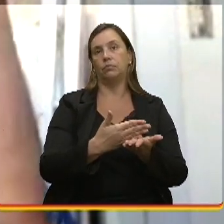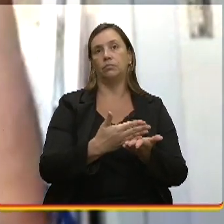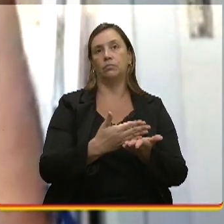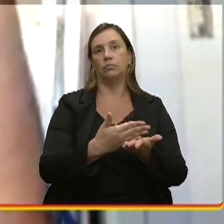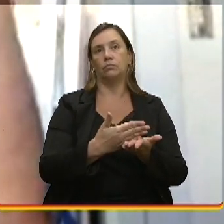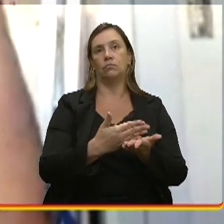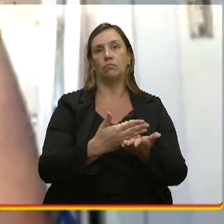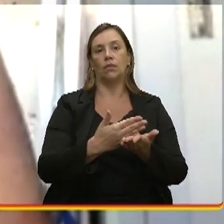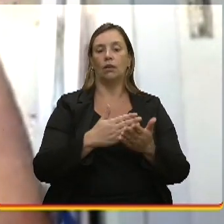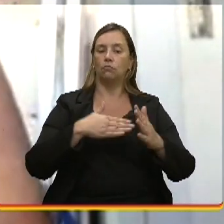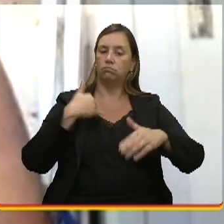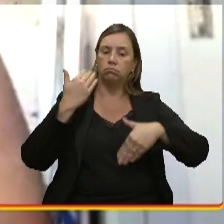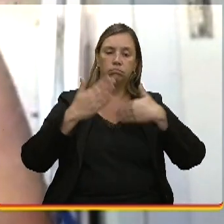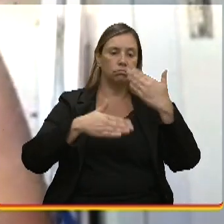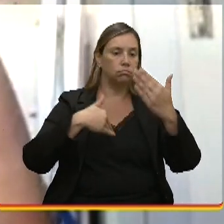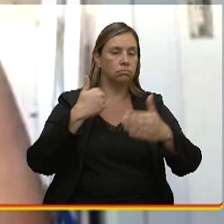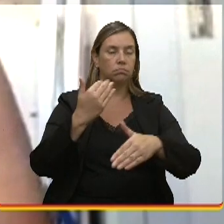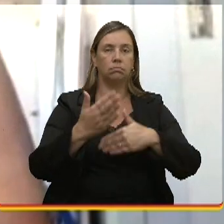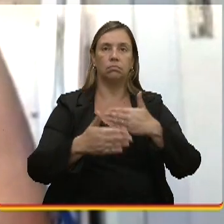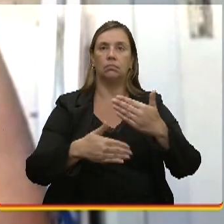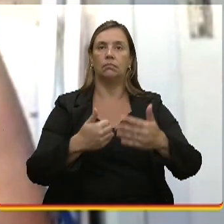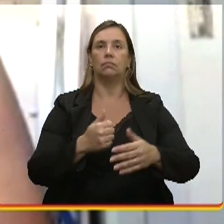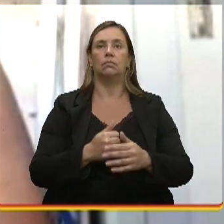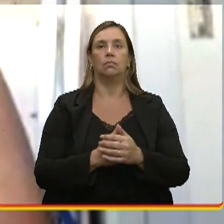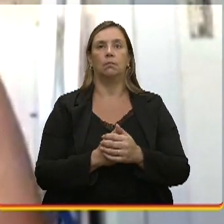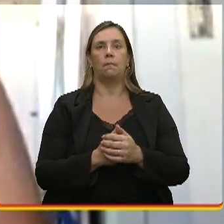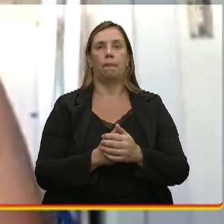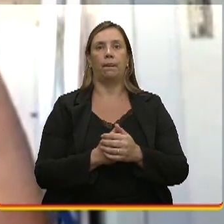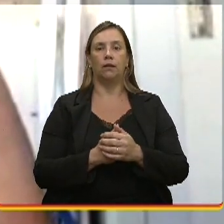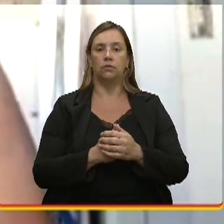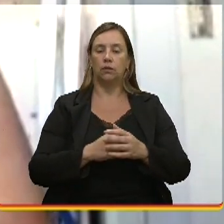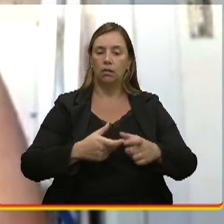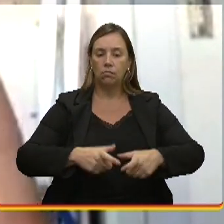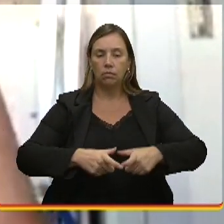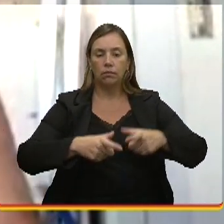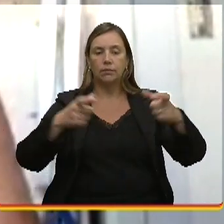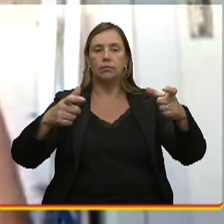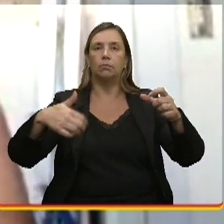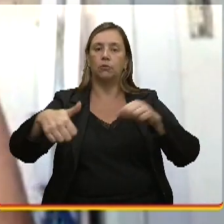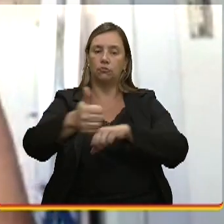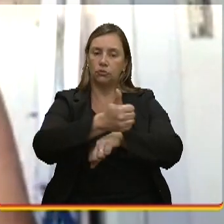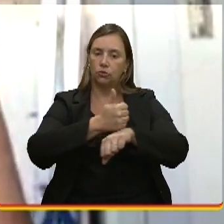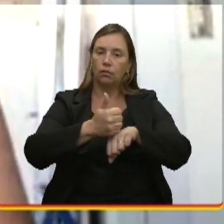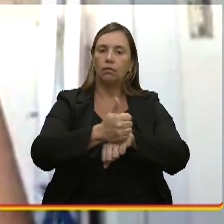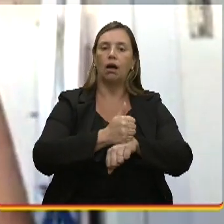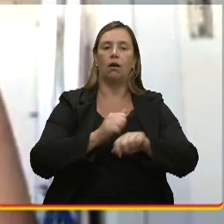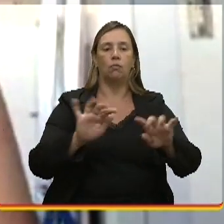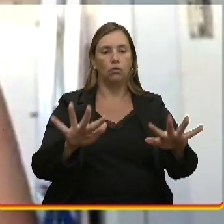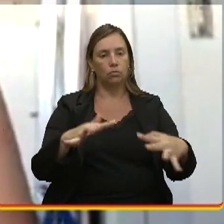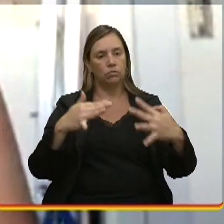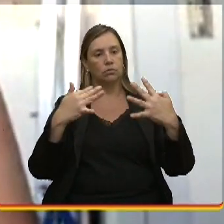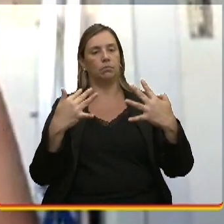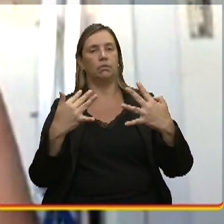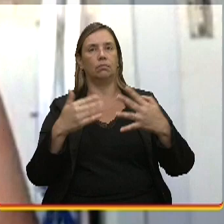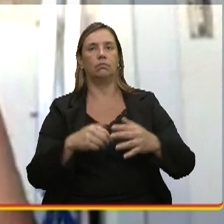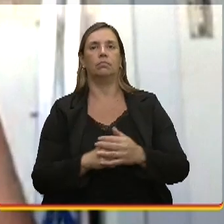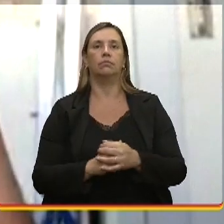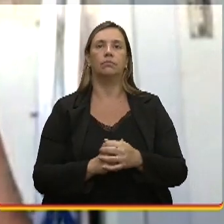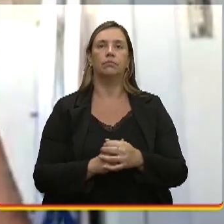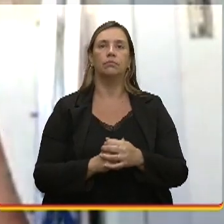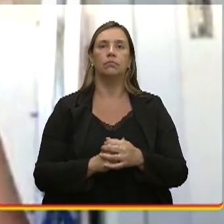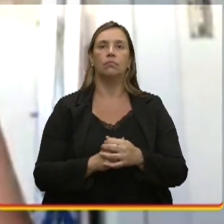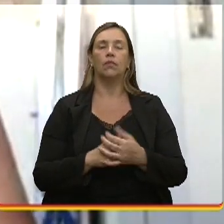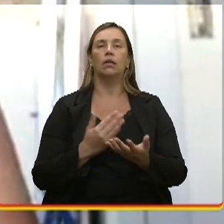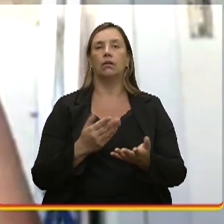deslanchei, assim, e comecei a crescer profissionalmente, Ter reconhecimento. E foi quando